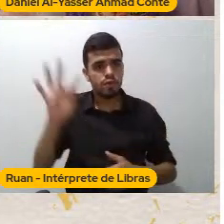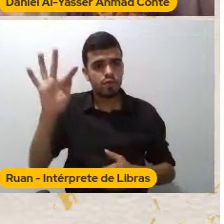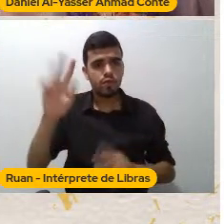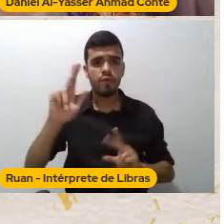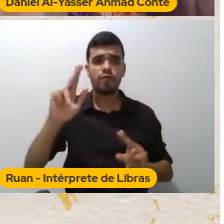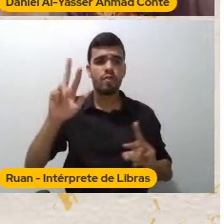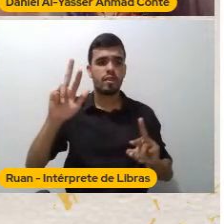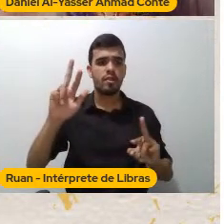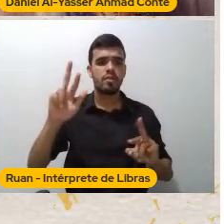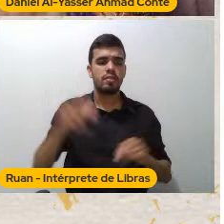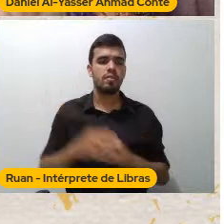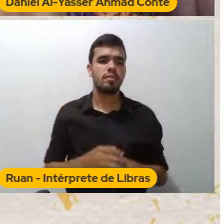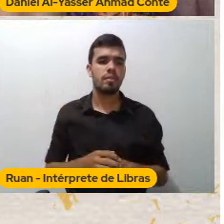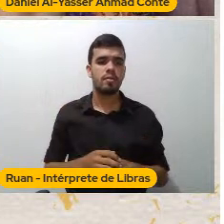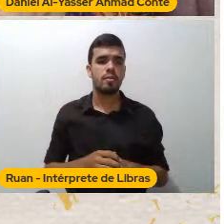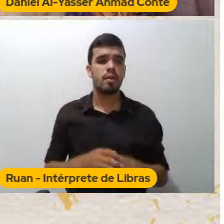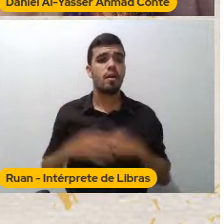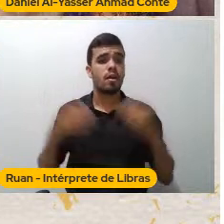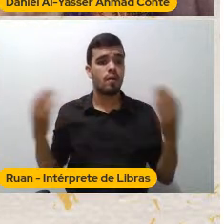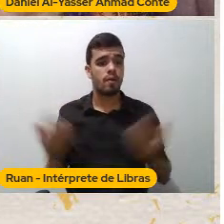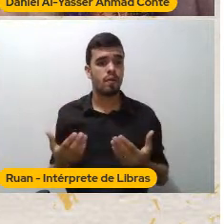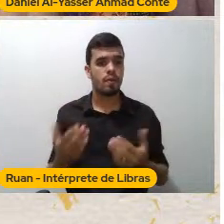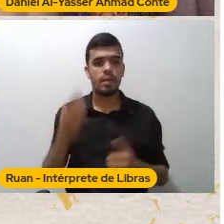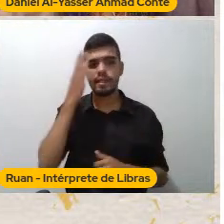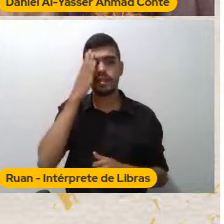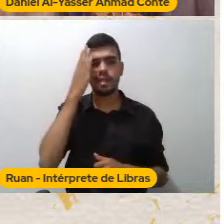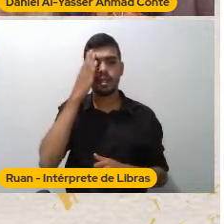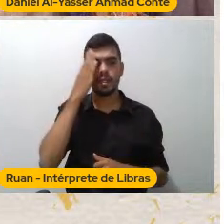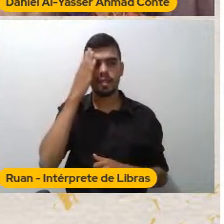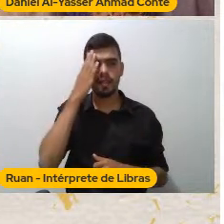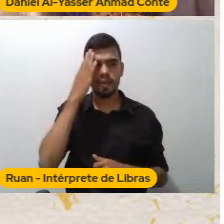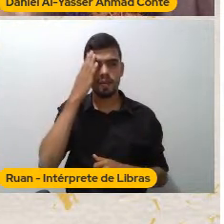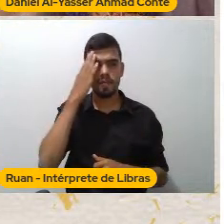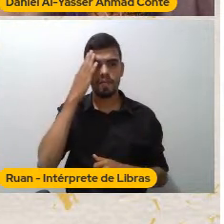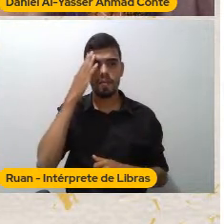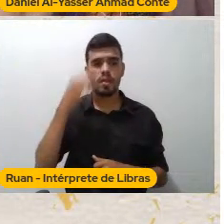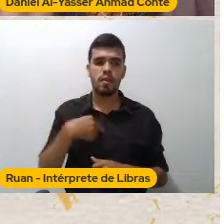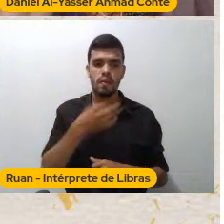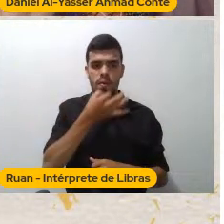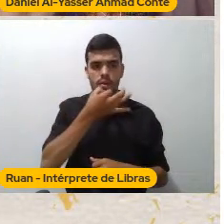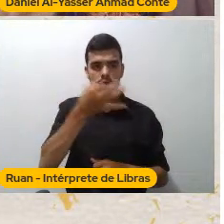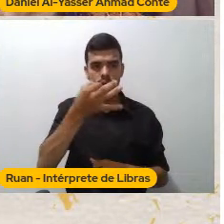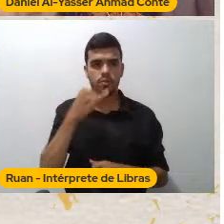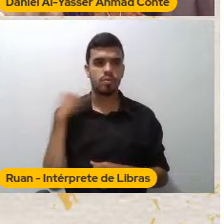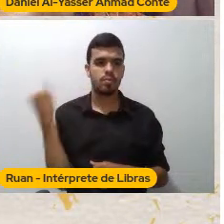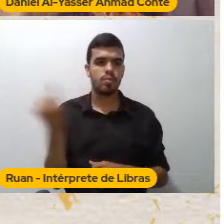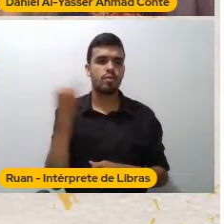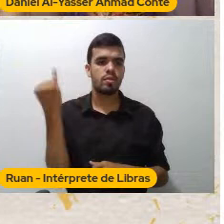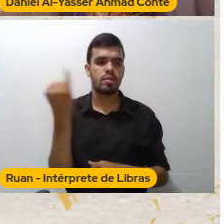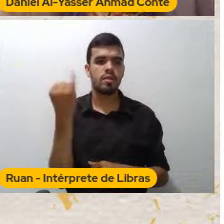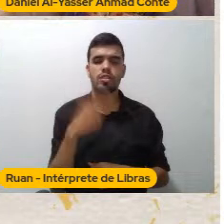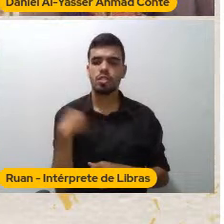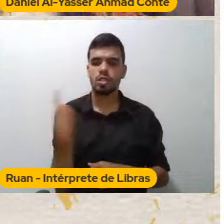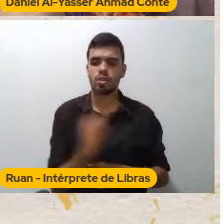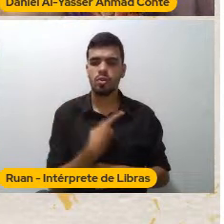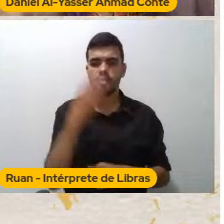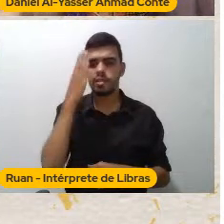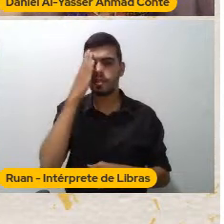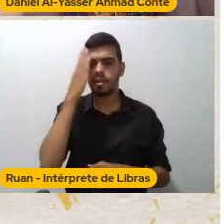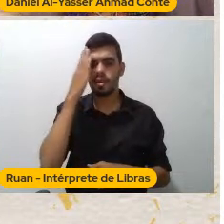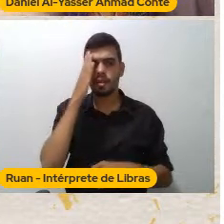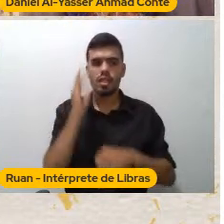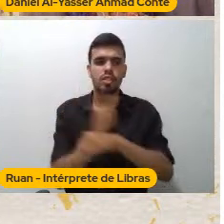nós entendermos Esses dois principalmente Eu acho super importante Que nós entendamos Essas estratégias